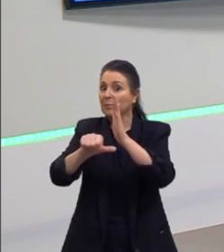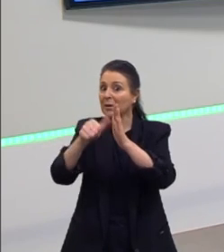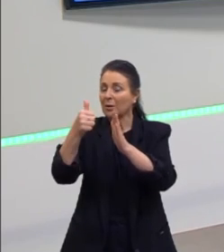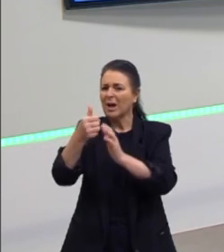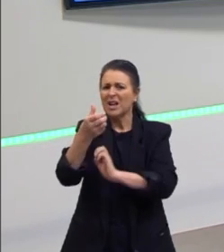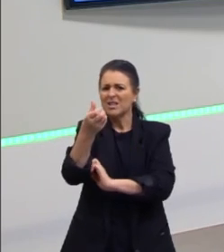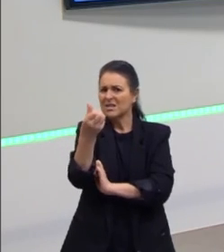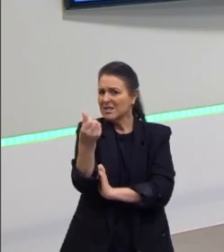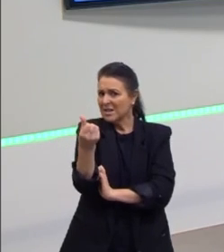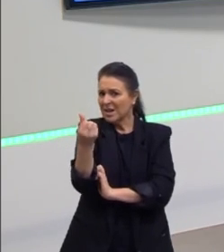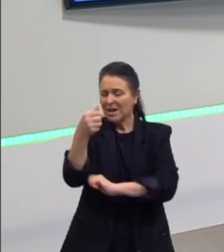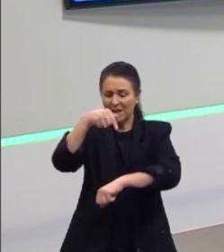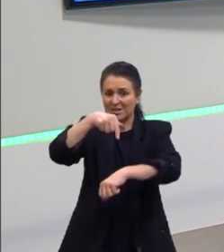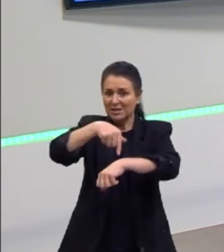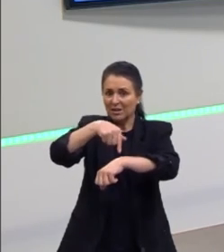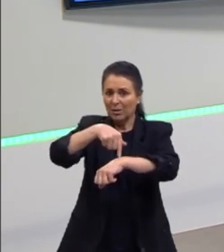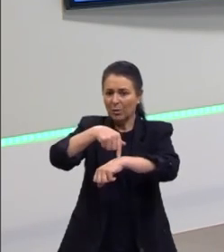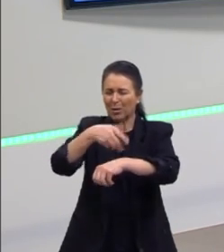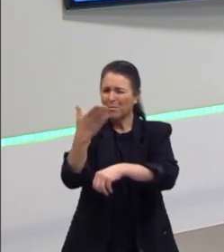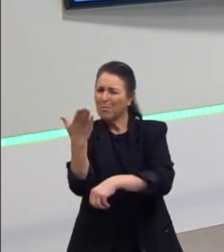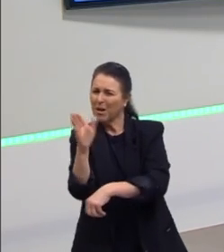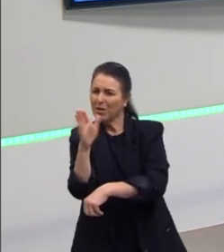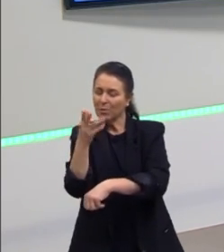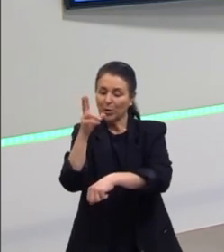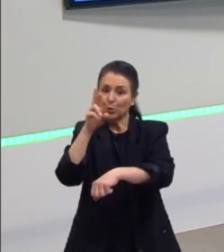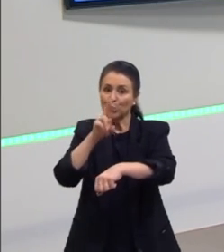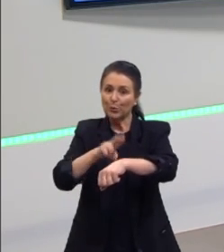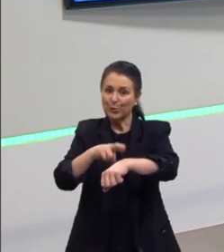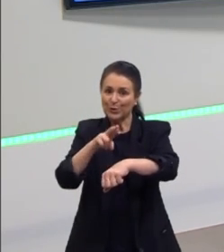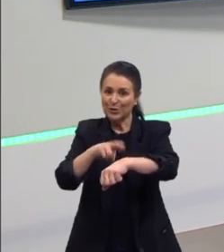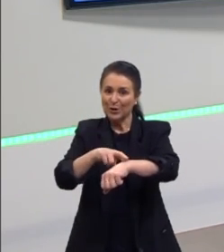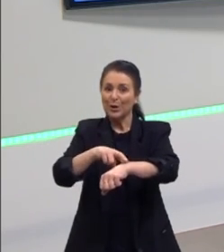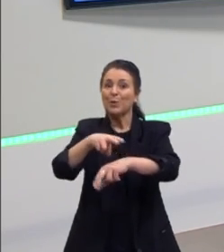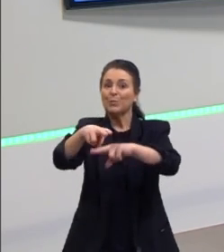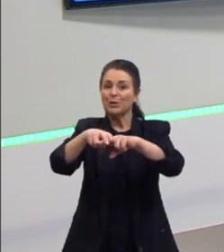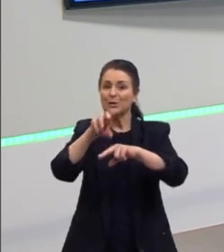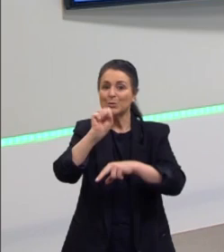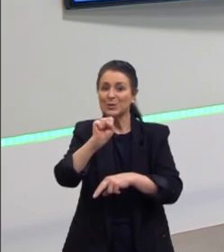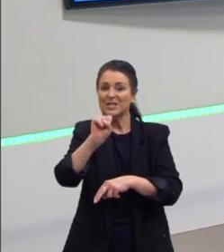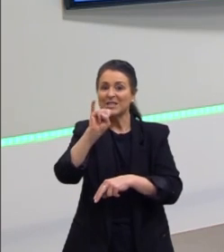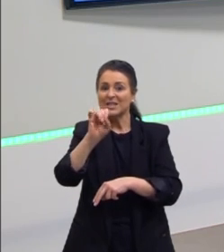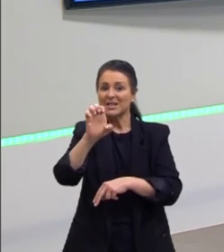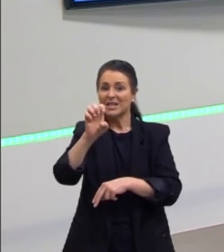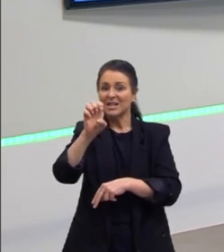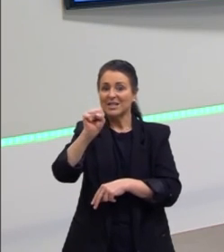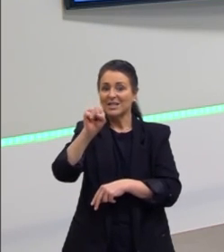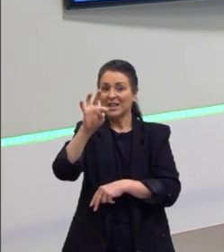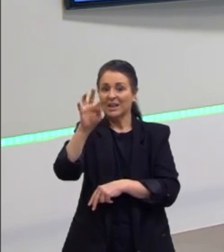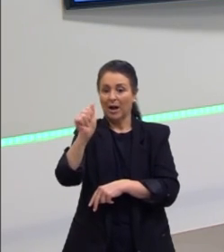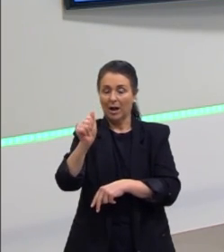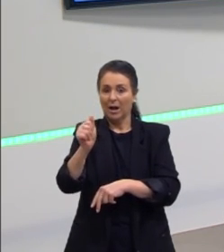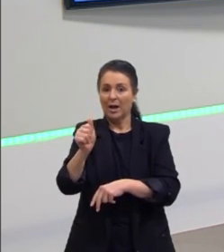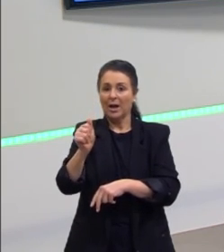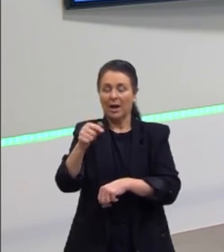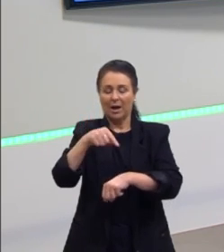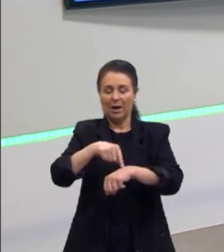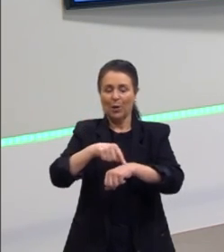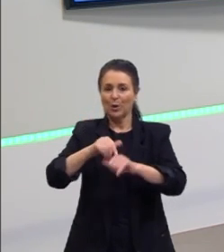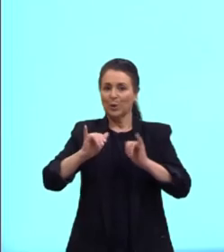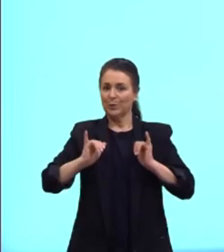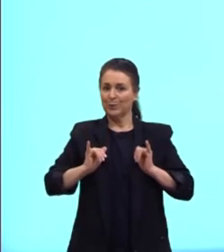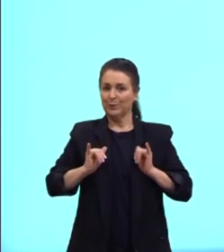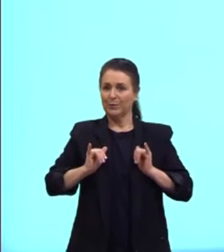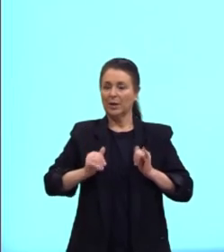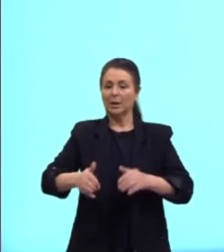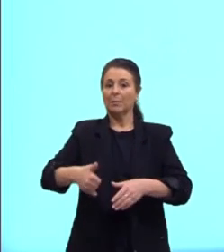por volta do meio-dia, por isso siesta, siesta hora, hora do descanso. Além do